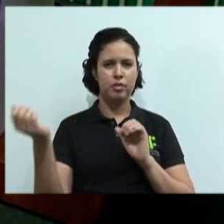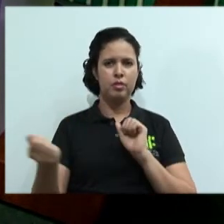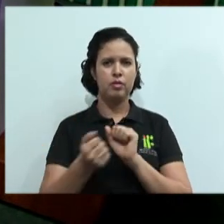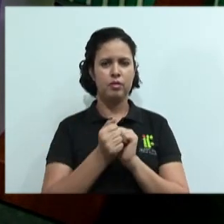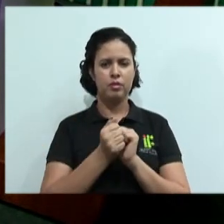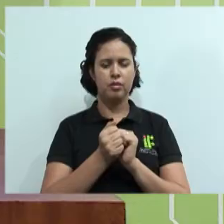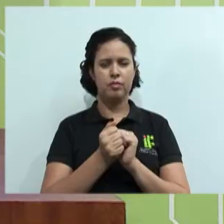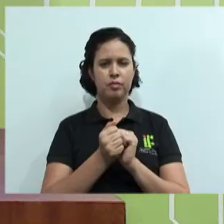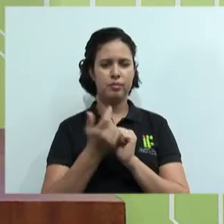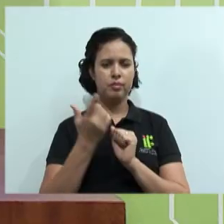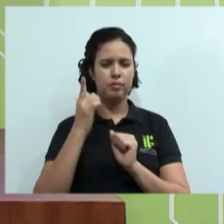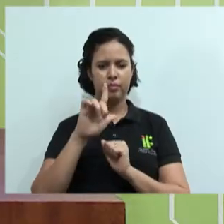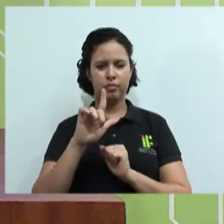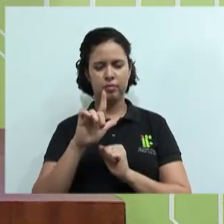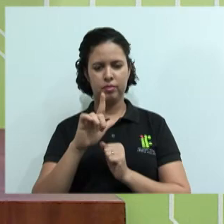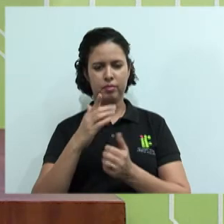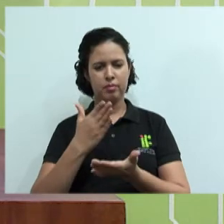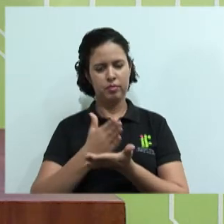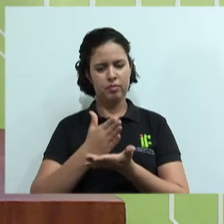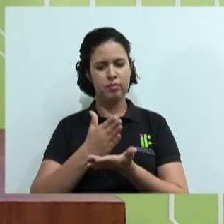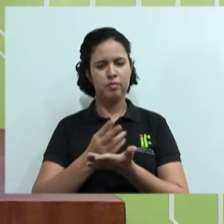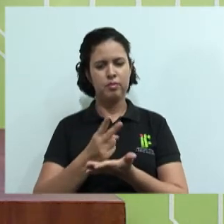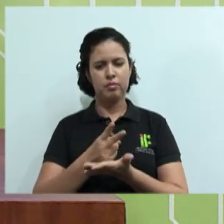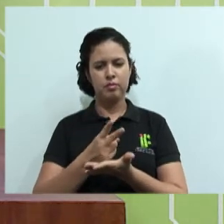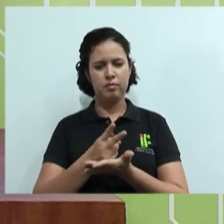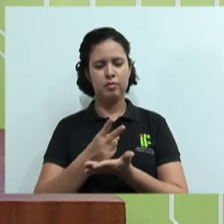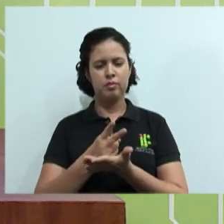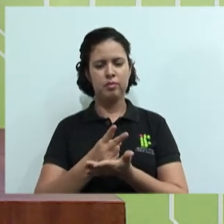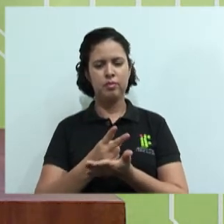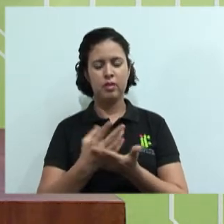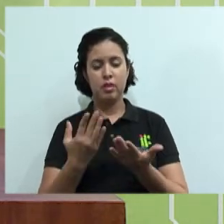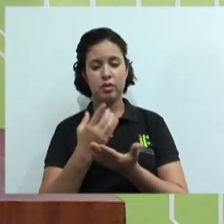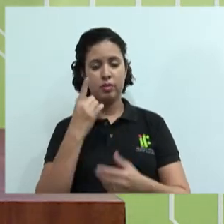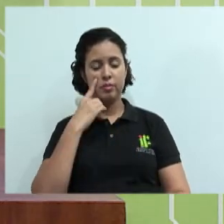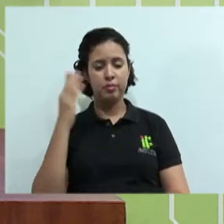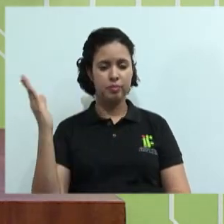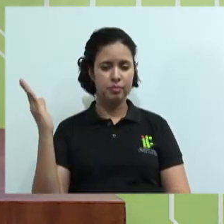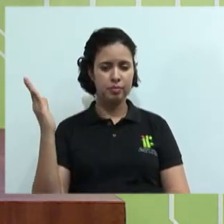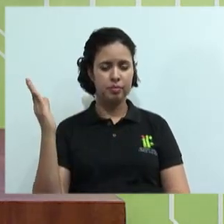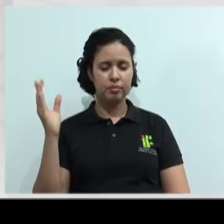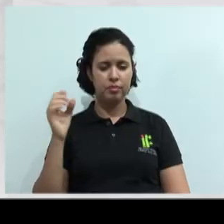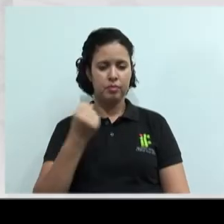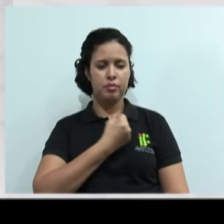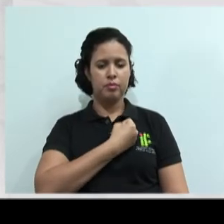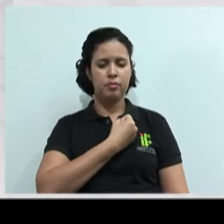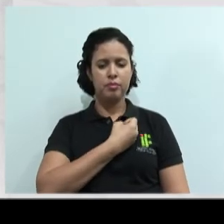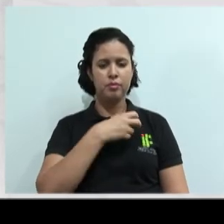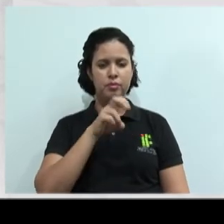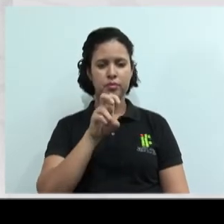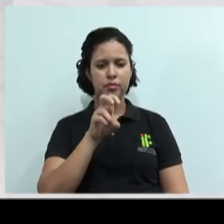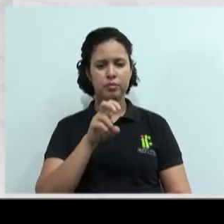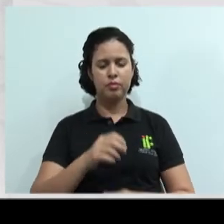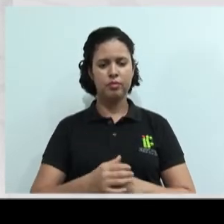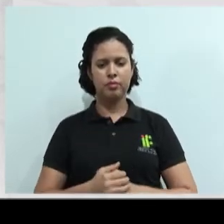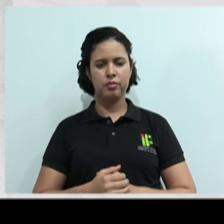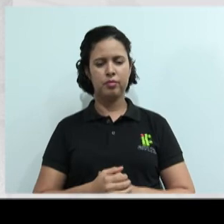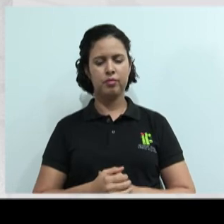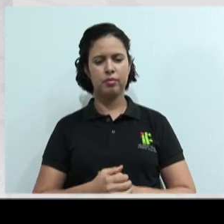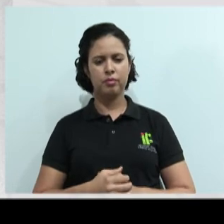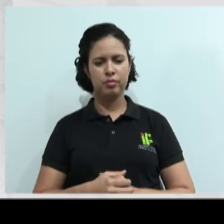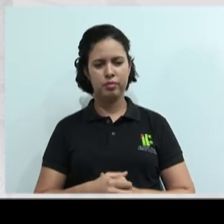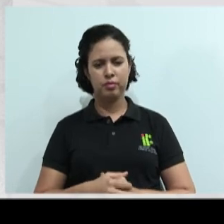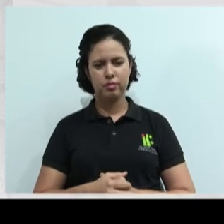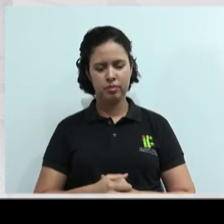pra gente conseguir aqui avançar nas nossas questões, ok? Nós vamos ver agora a questão número 5. Questão 5.